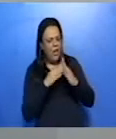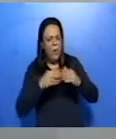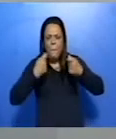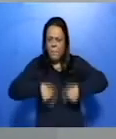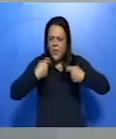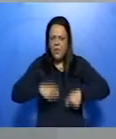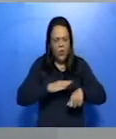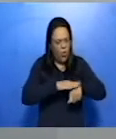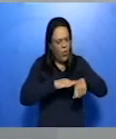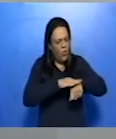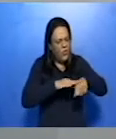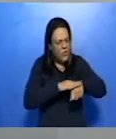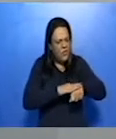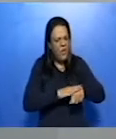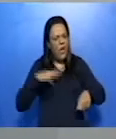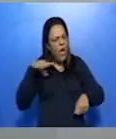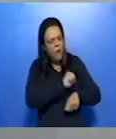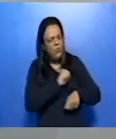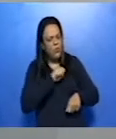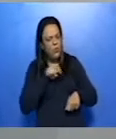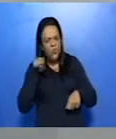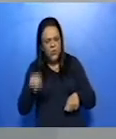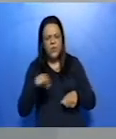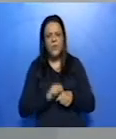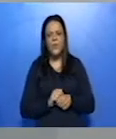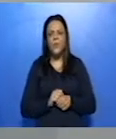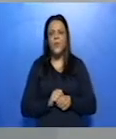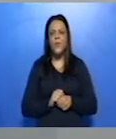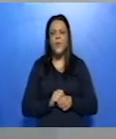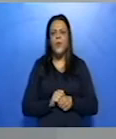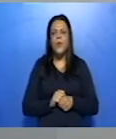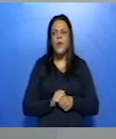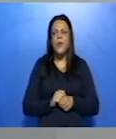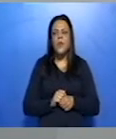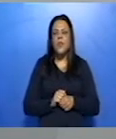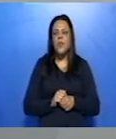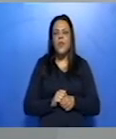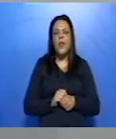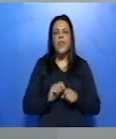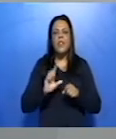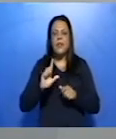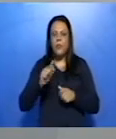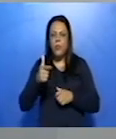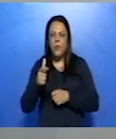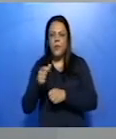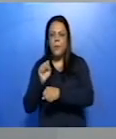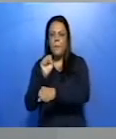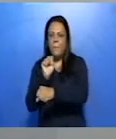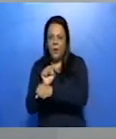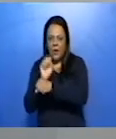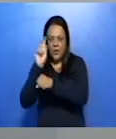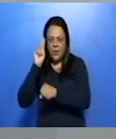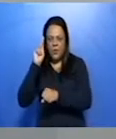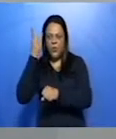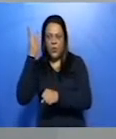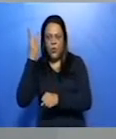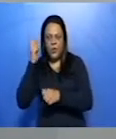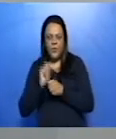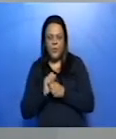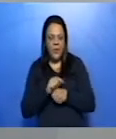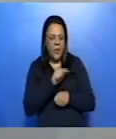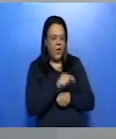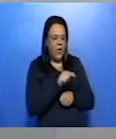-te sem demora. A leitura do conto a cartomante foi interrompida no momento em que Camilo lê um bilhete